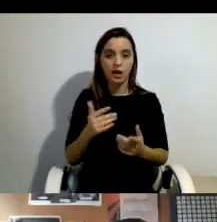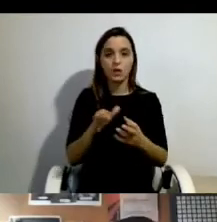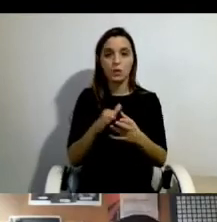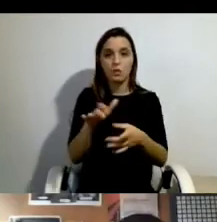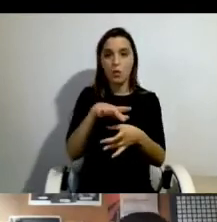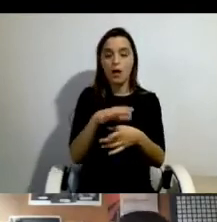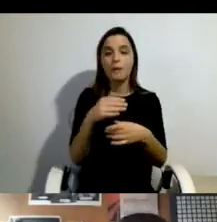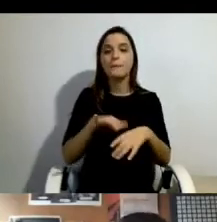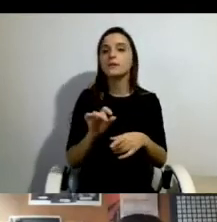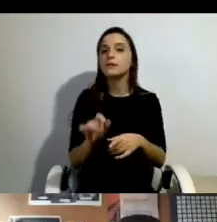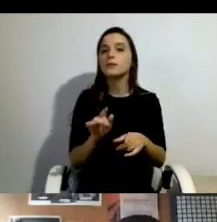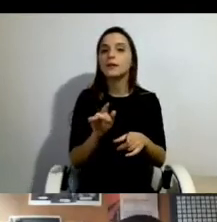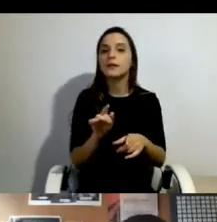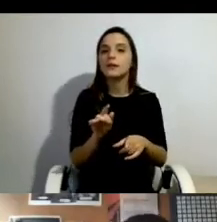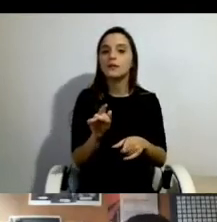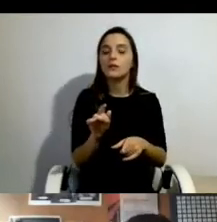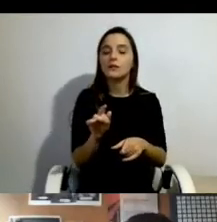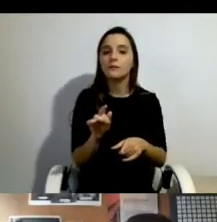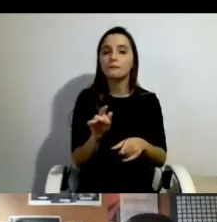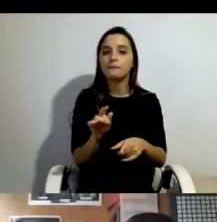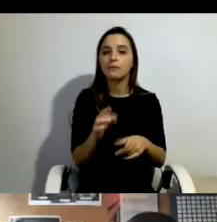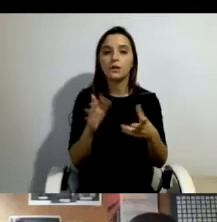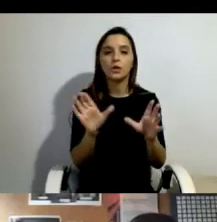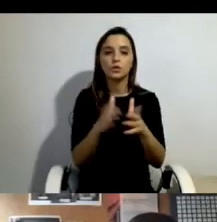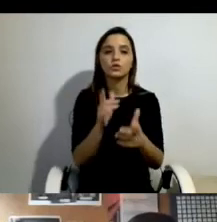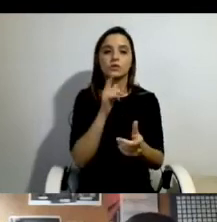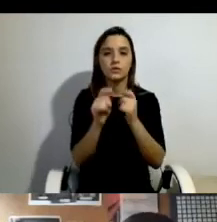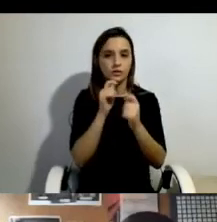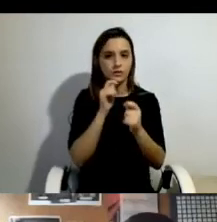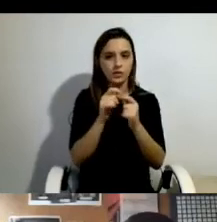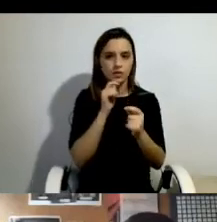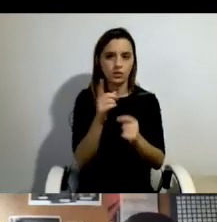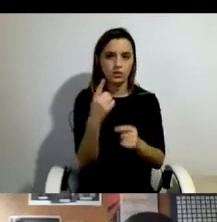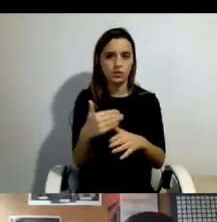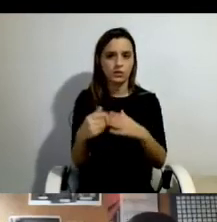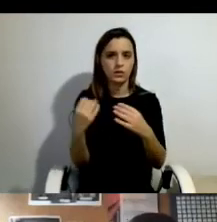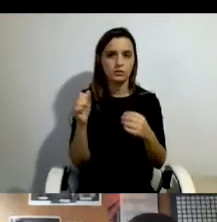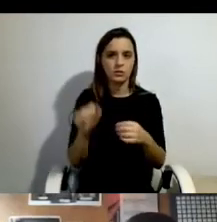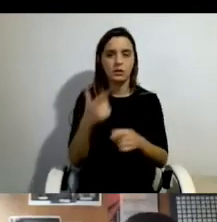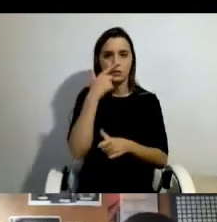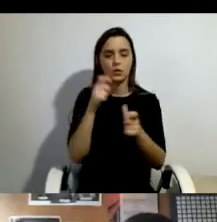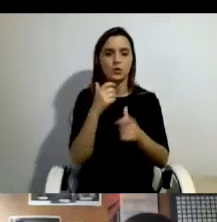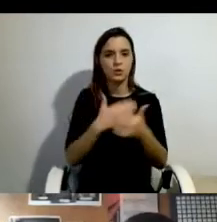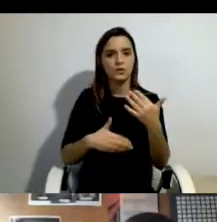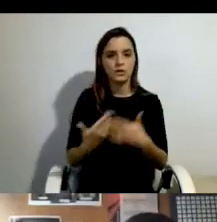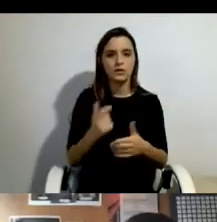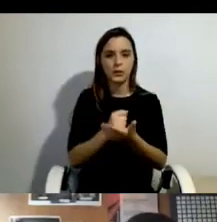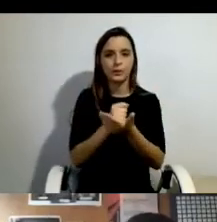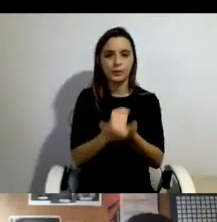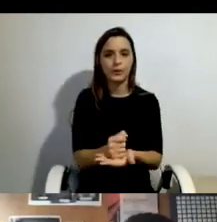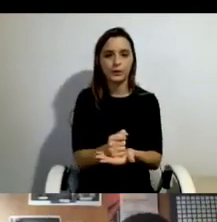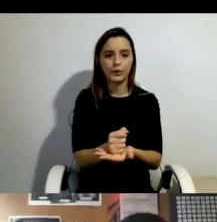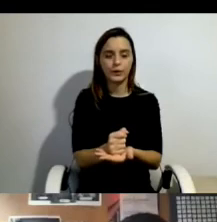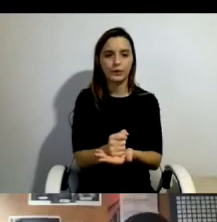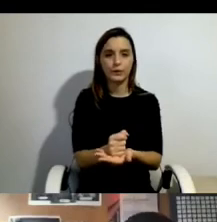um conjunto bastante de entrevistas, 80 entrevistas que nós fizemos, apoiamos com apoio convencional,